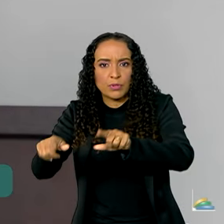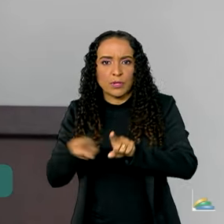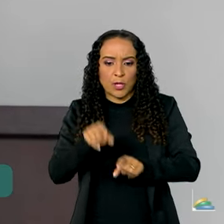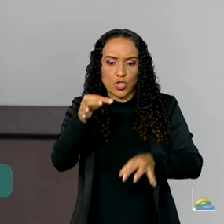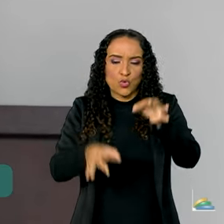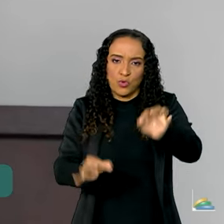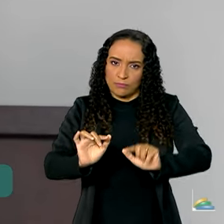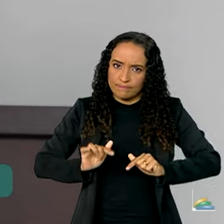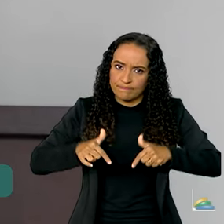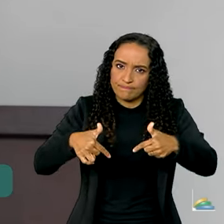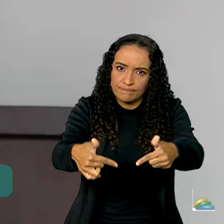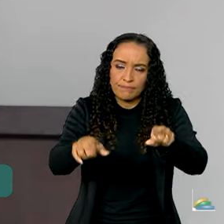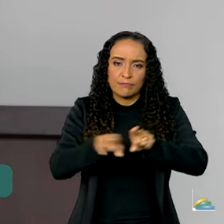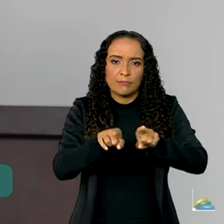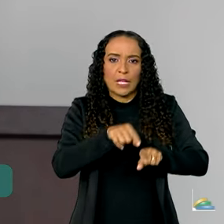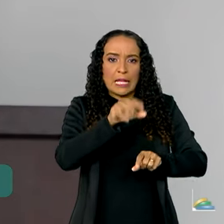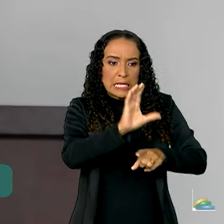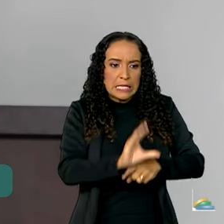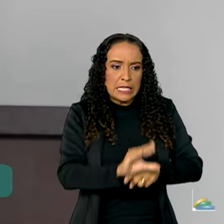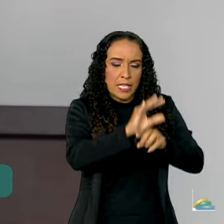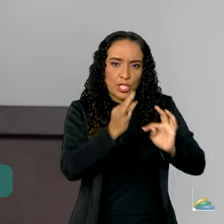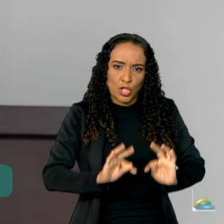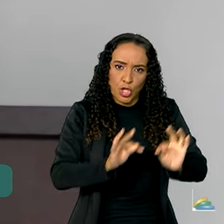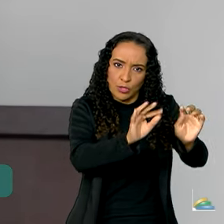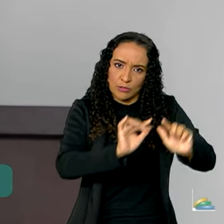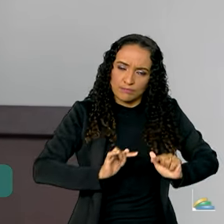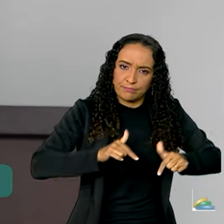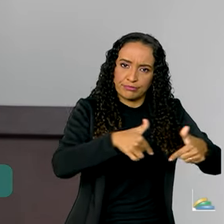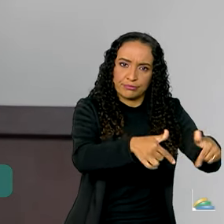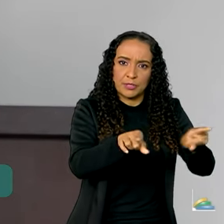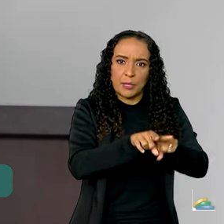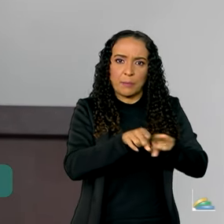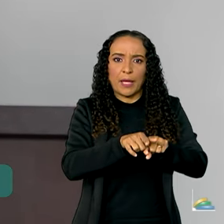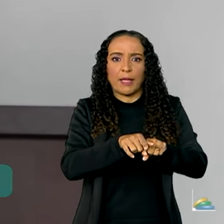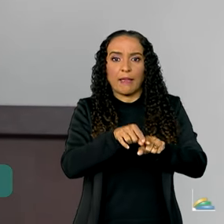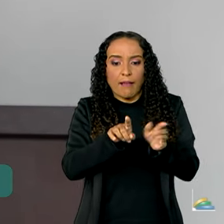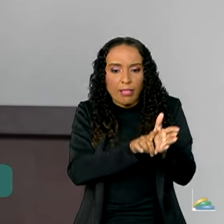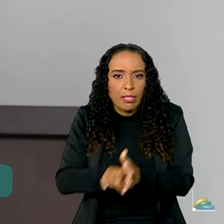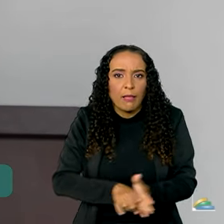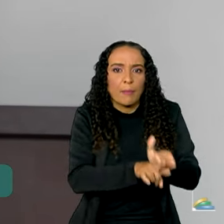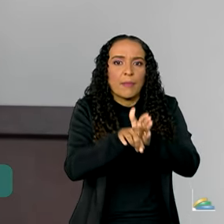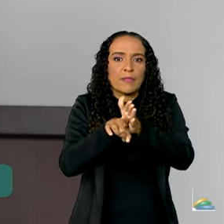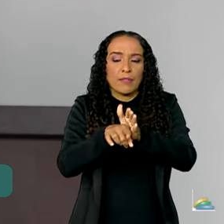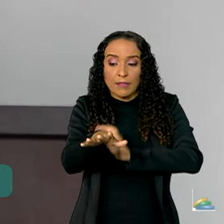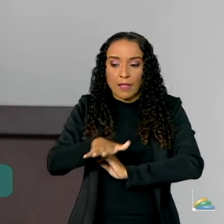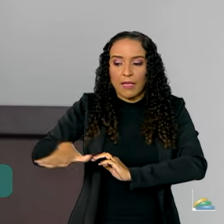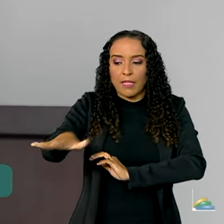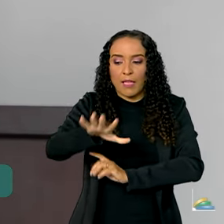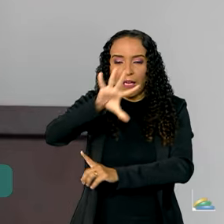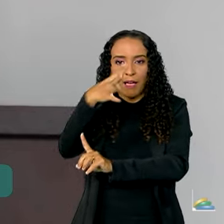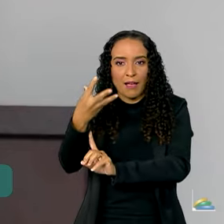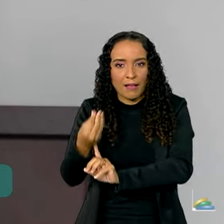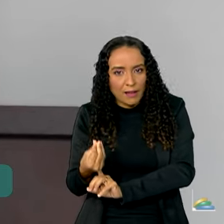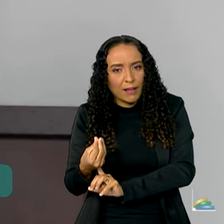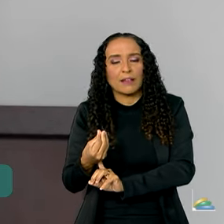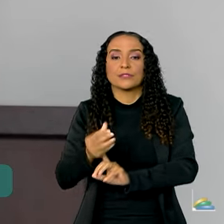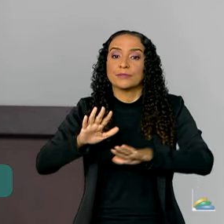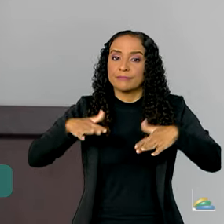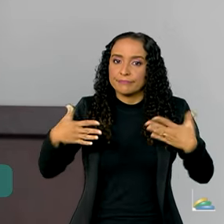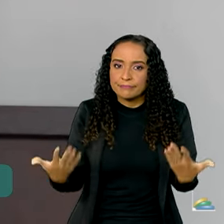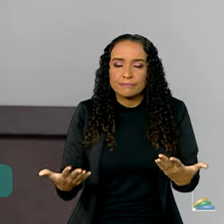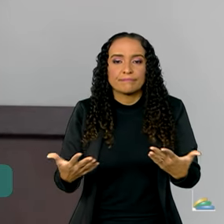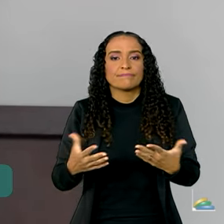jurídica, na frente da ciência, da tecnologia e da pesquisa, no campo das artes. Então,